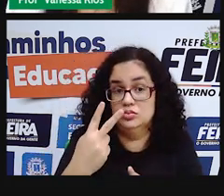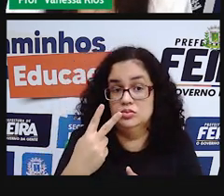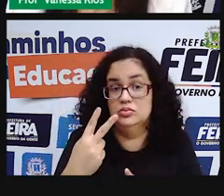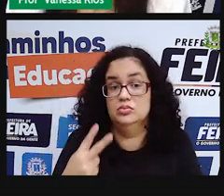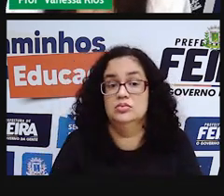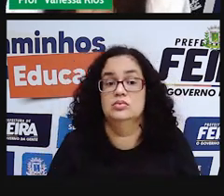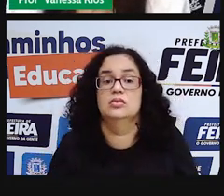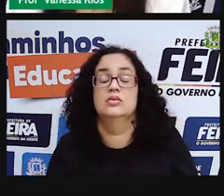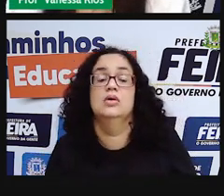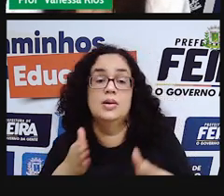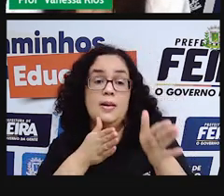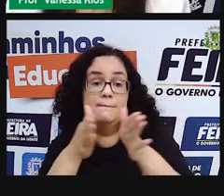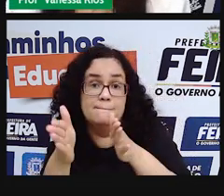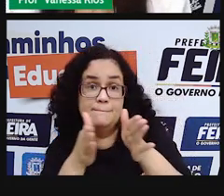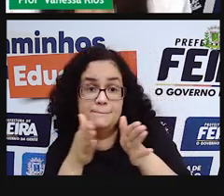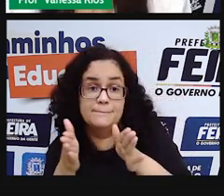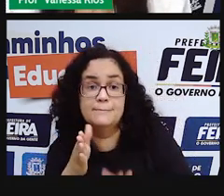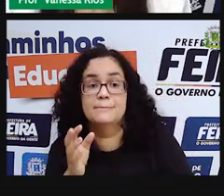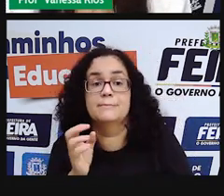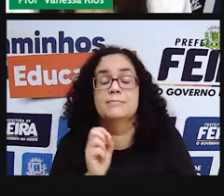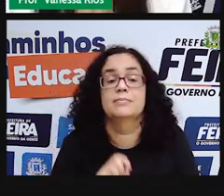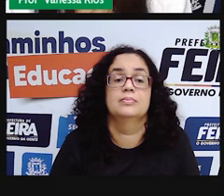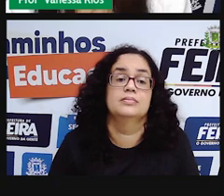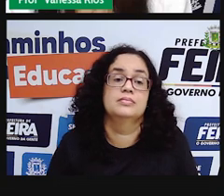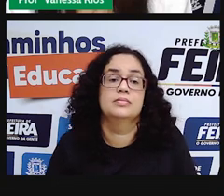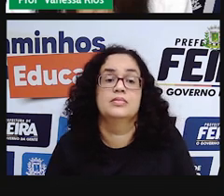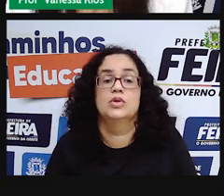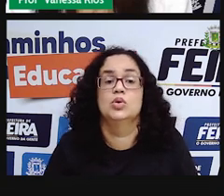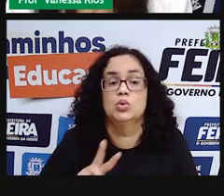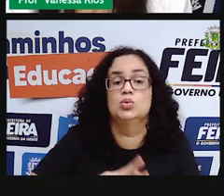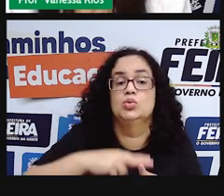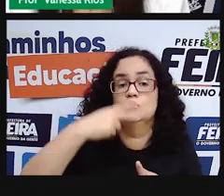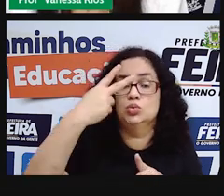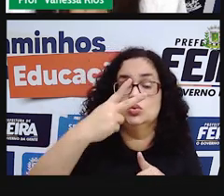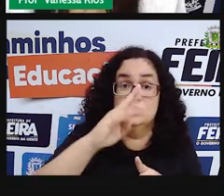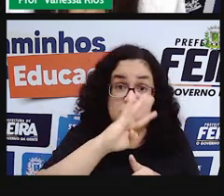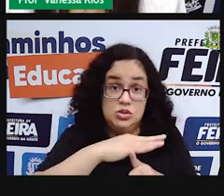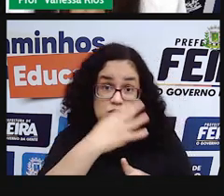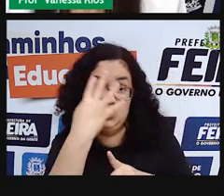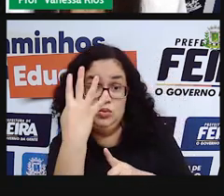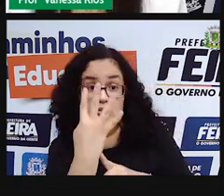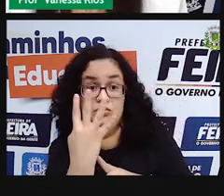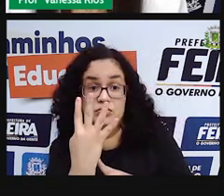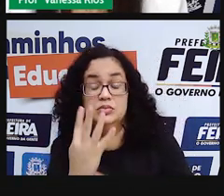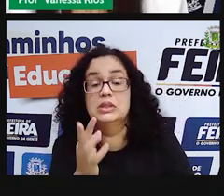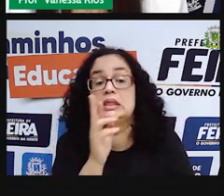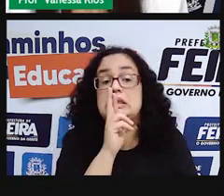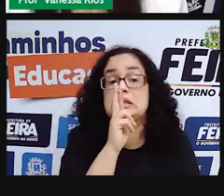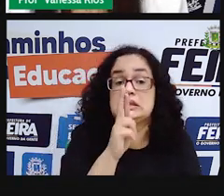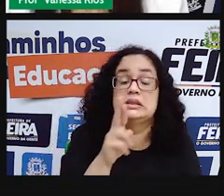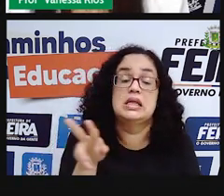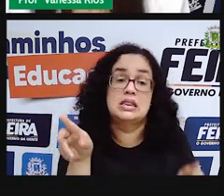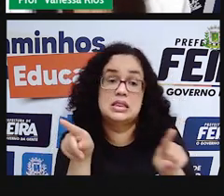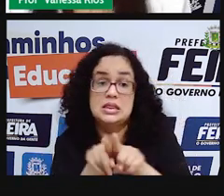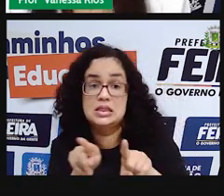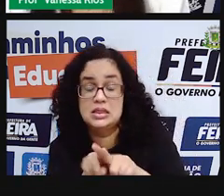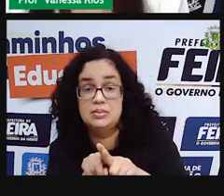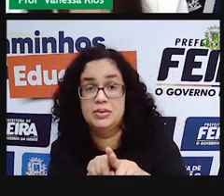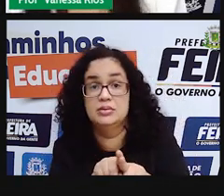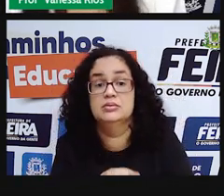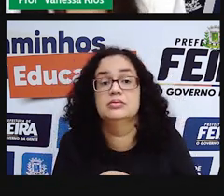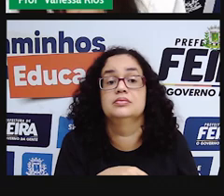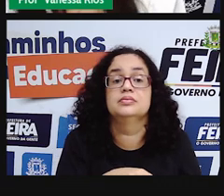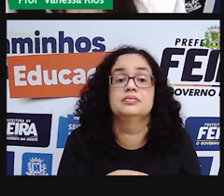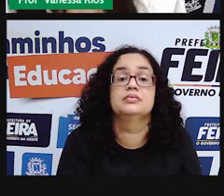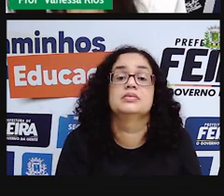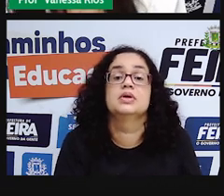é proporcional aí quando a gente dobra o dois para quatro, o resultado também vai ser dobrado. Também